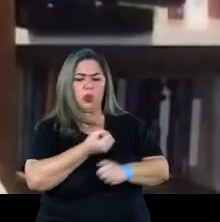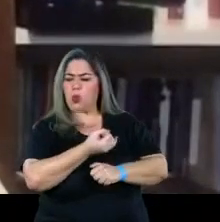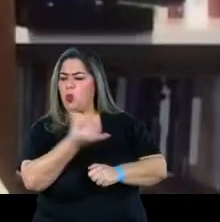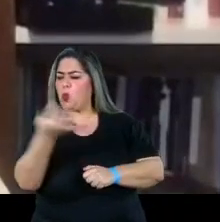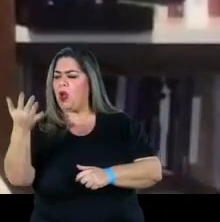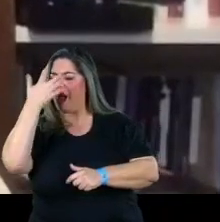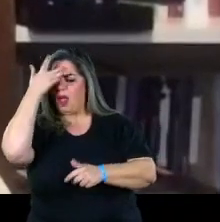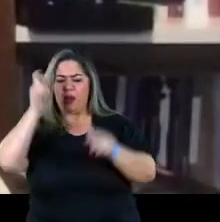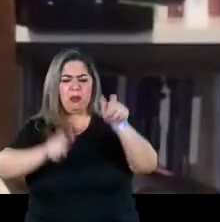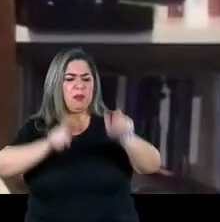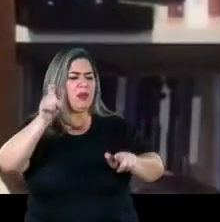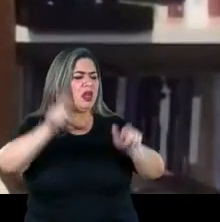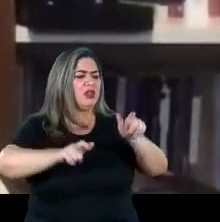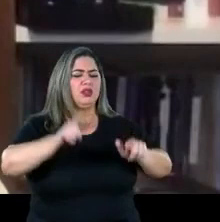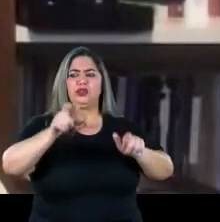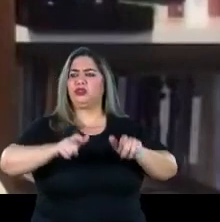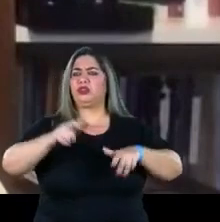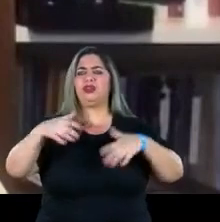pessoas